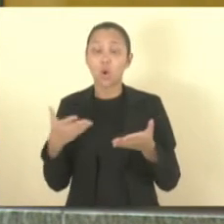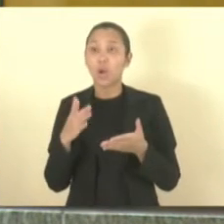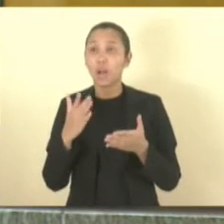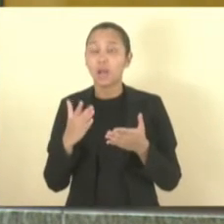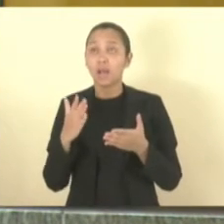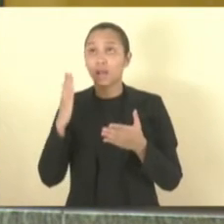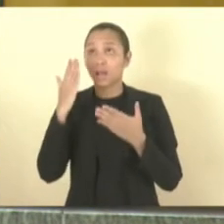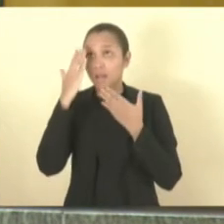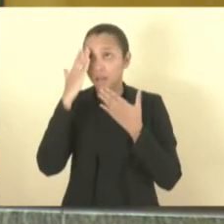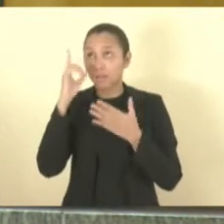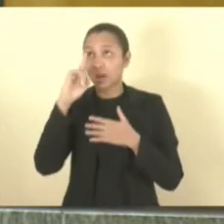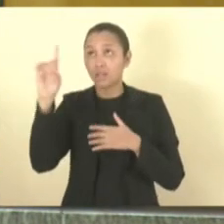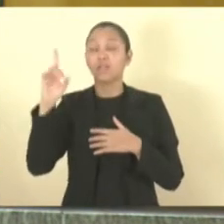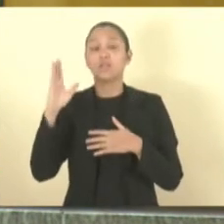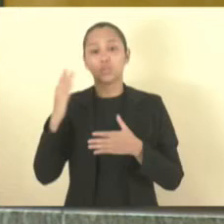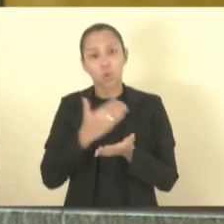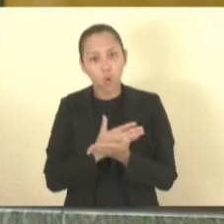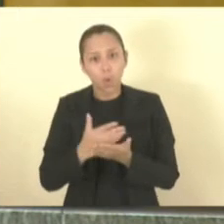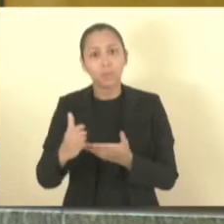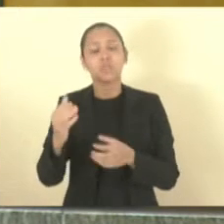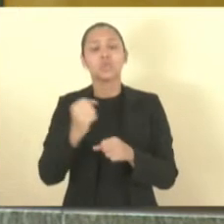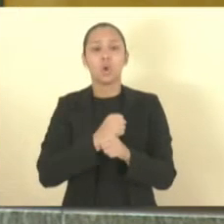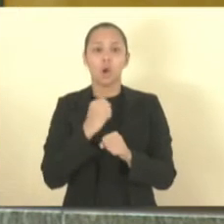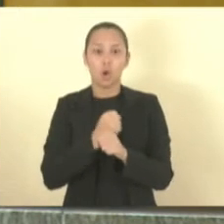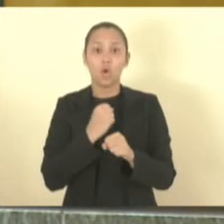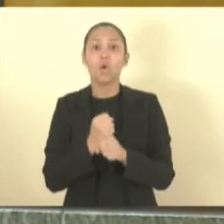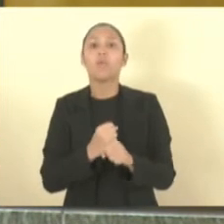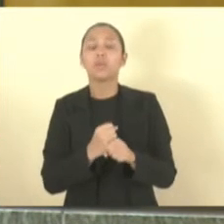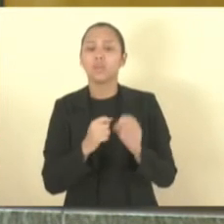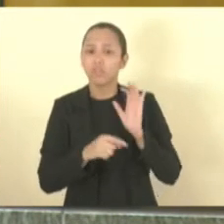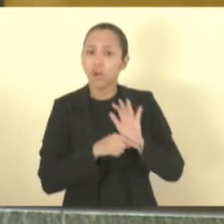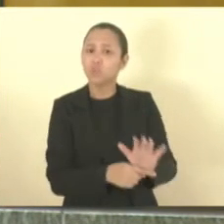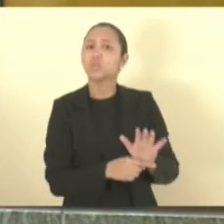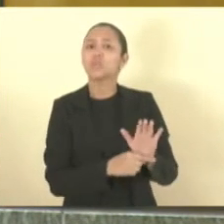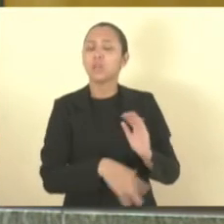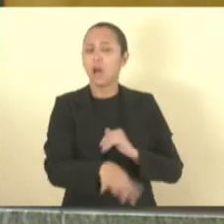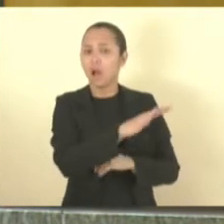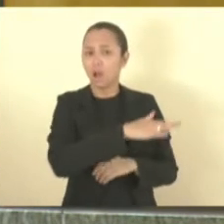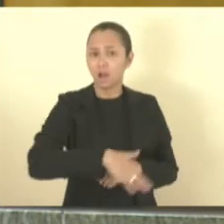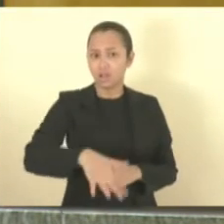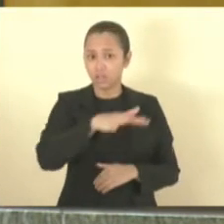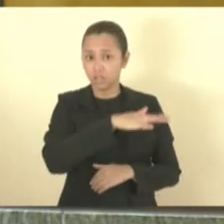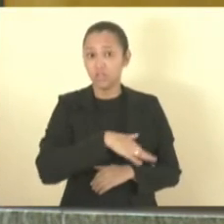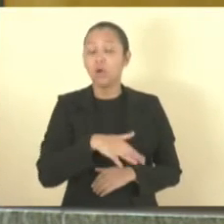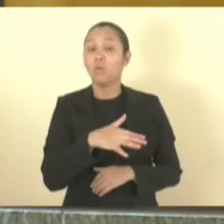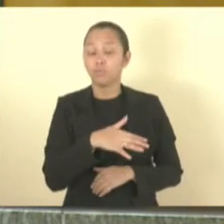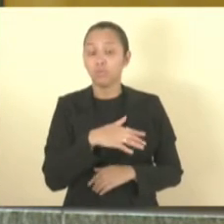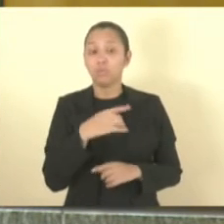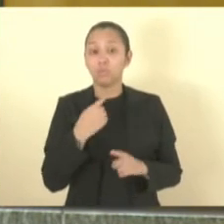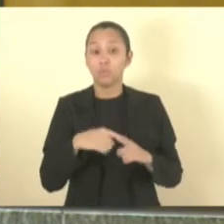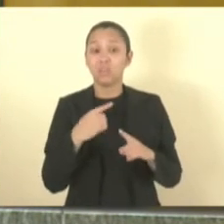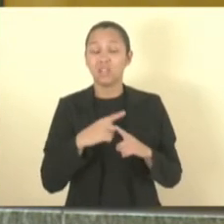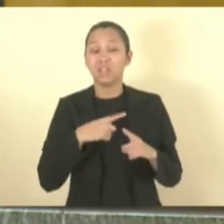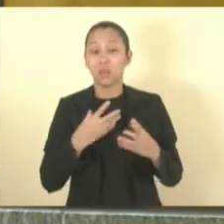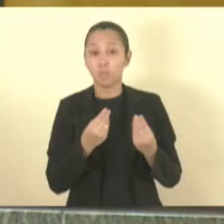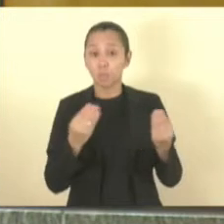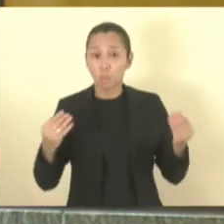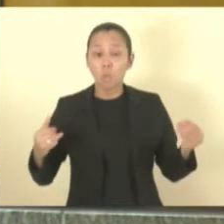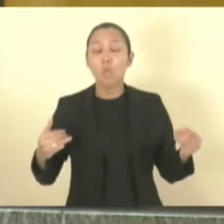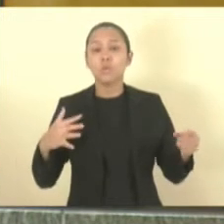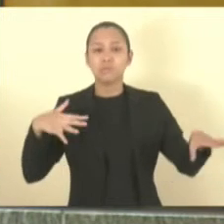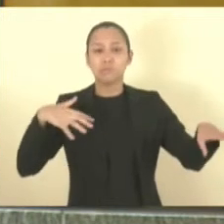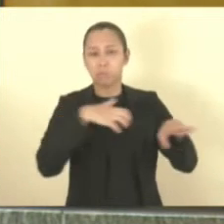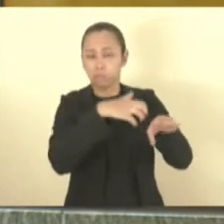início a essa obra que vai ter um impacto muito positivo naquela região, Zé Preto, em virtude dos muitos acidentes que